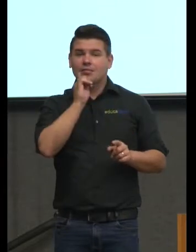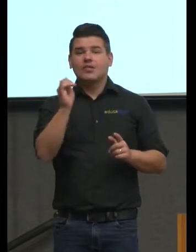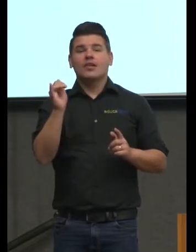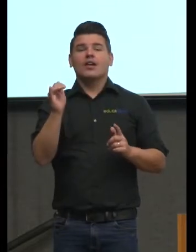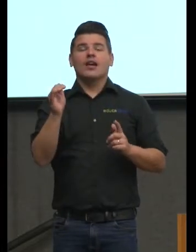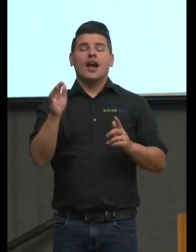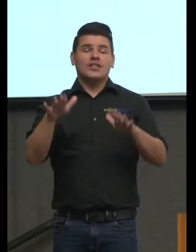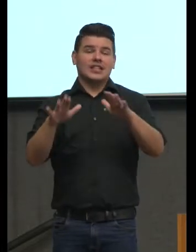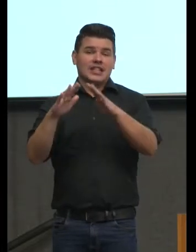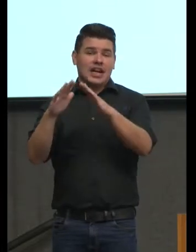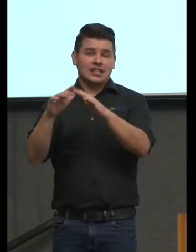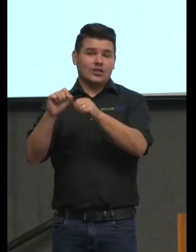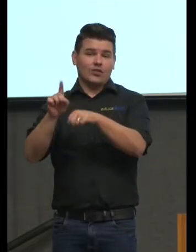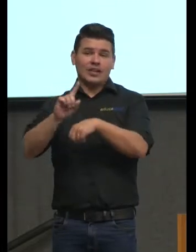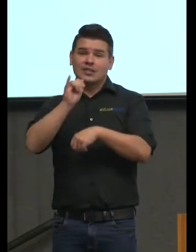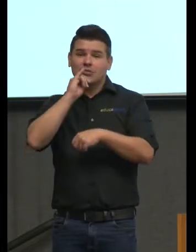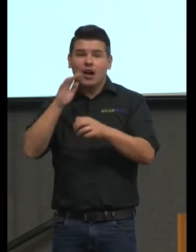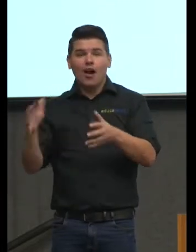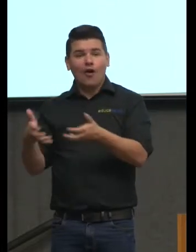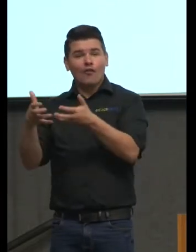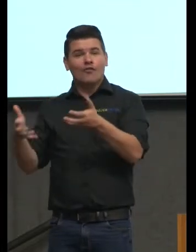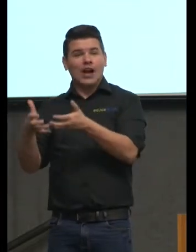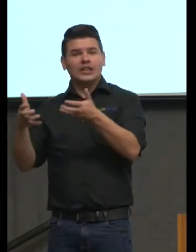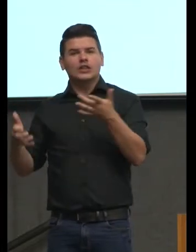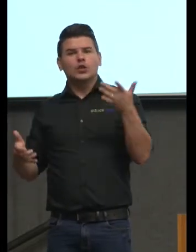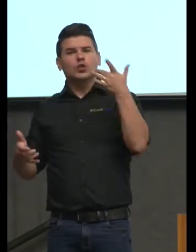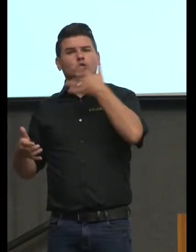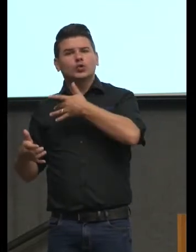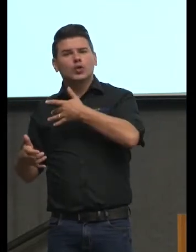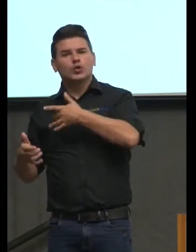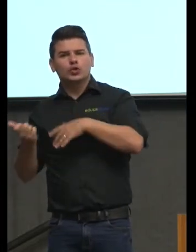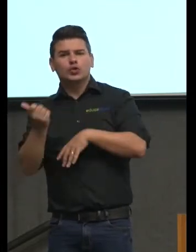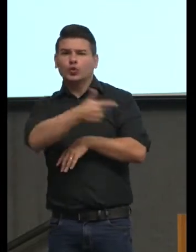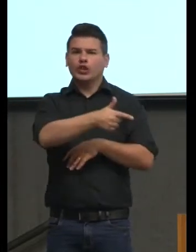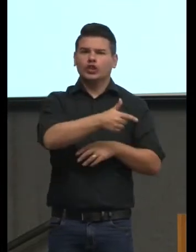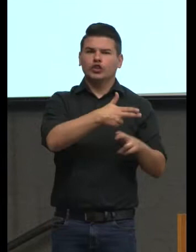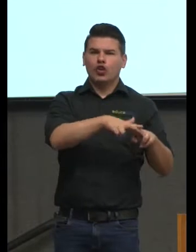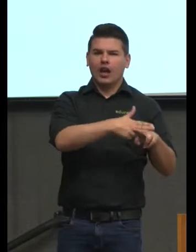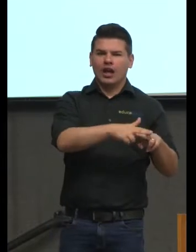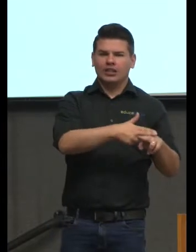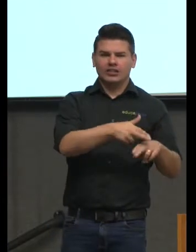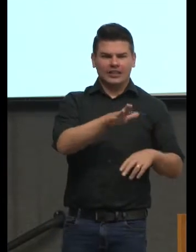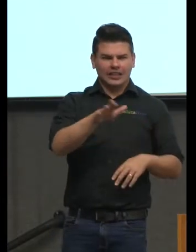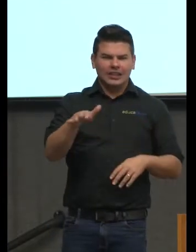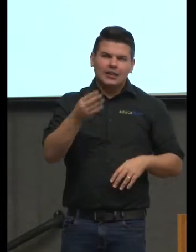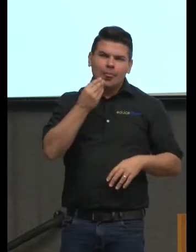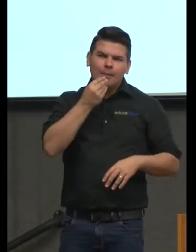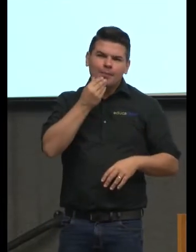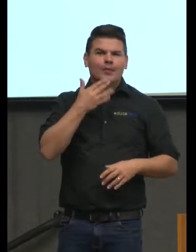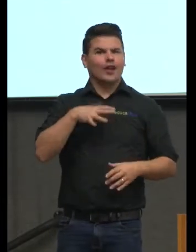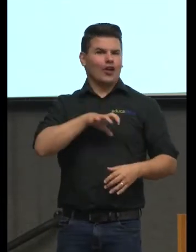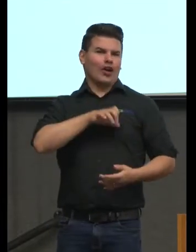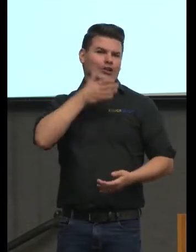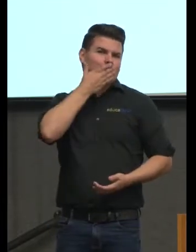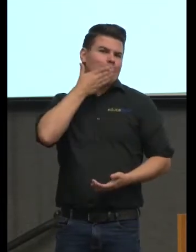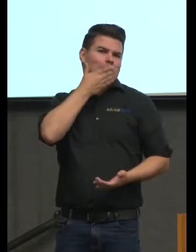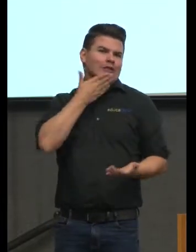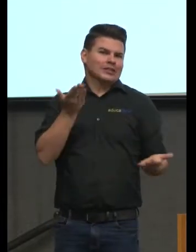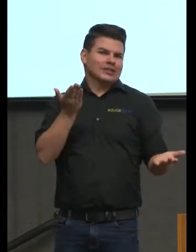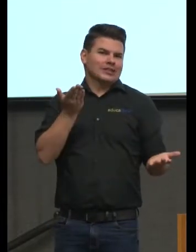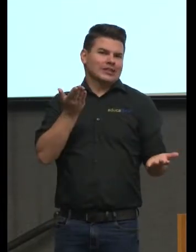eu vou falar que alface é melhor do que chocolate as crianças tem um gosto pelo doce o doce